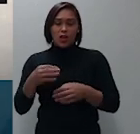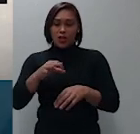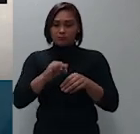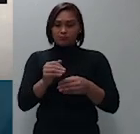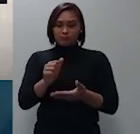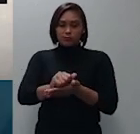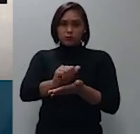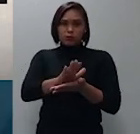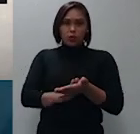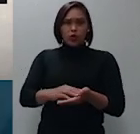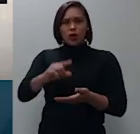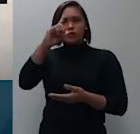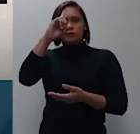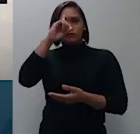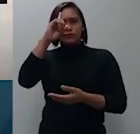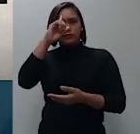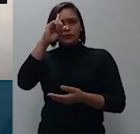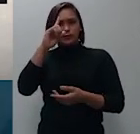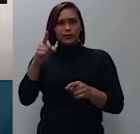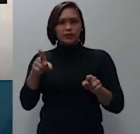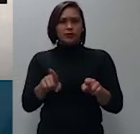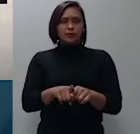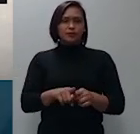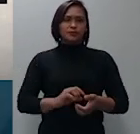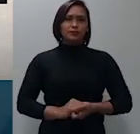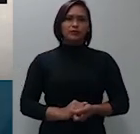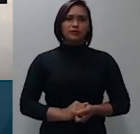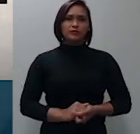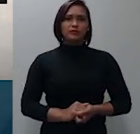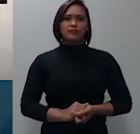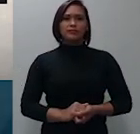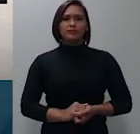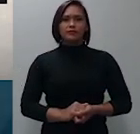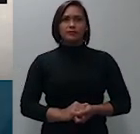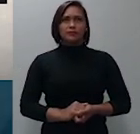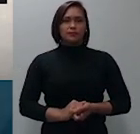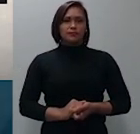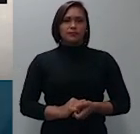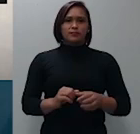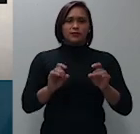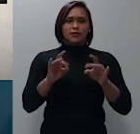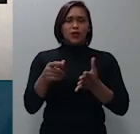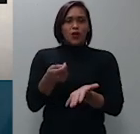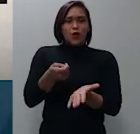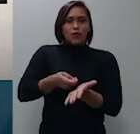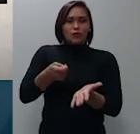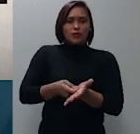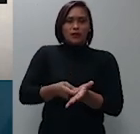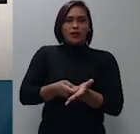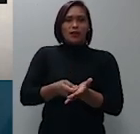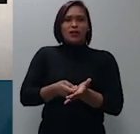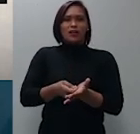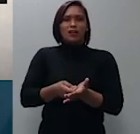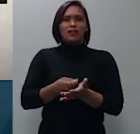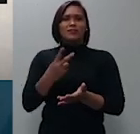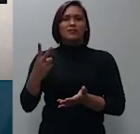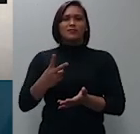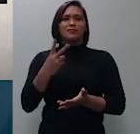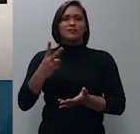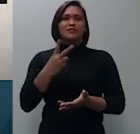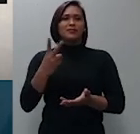inadimplemento e do respectivo vencimento nos termos do e aí eu cito esse para